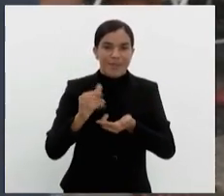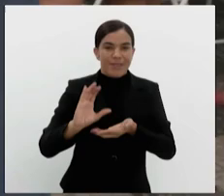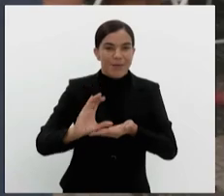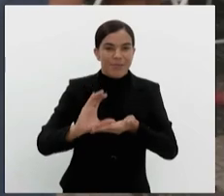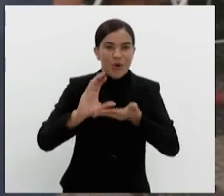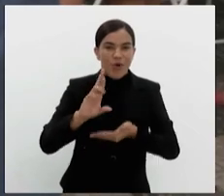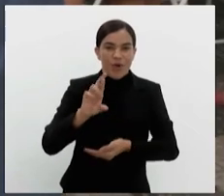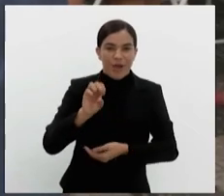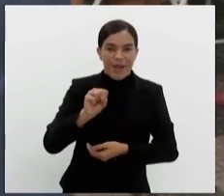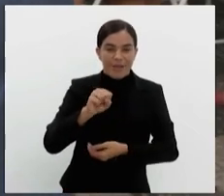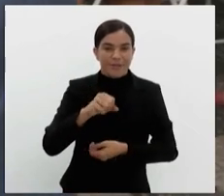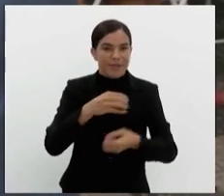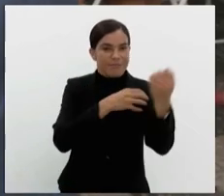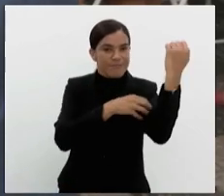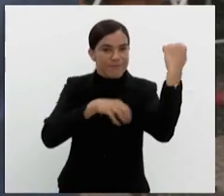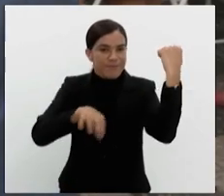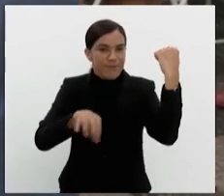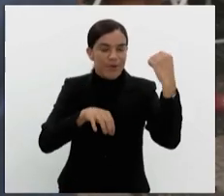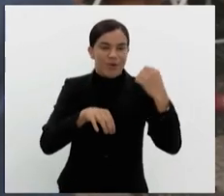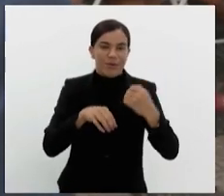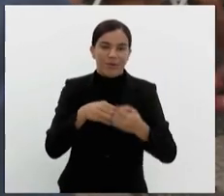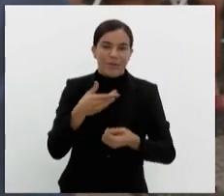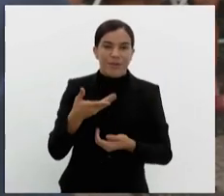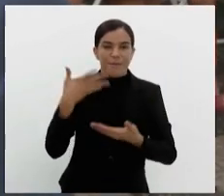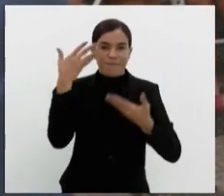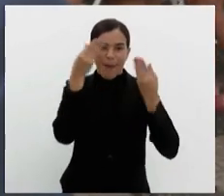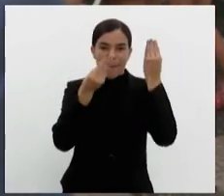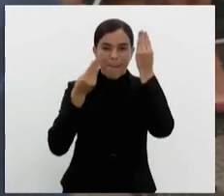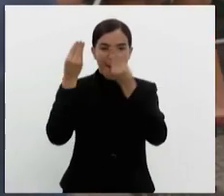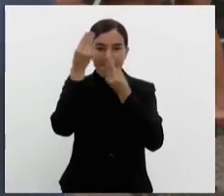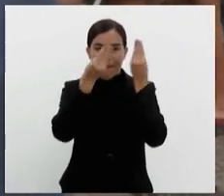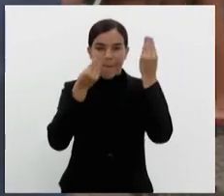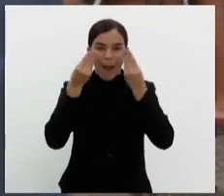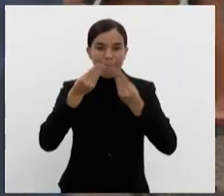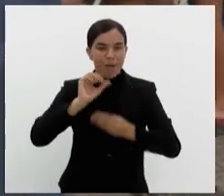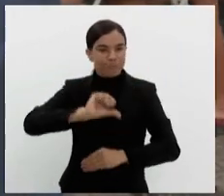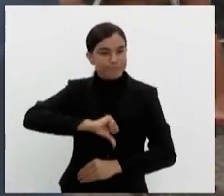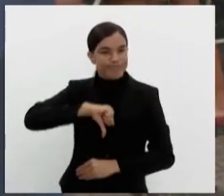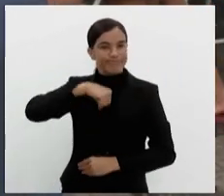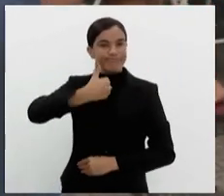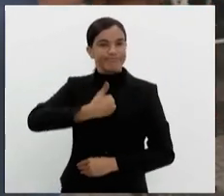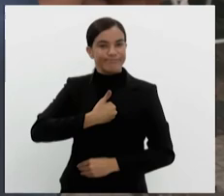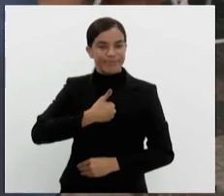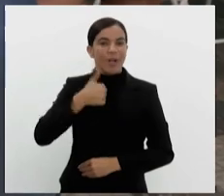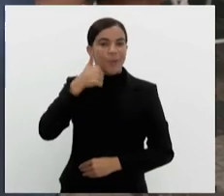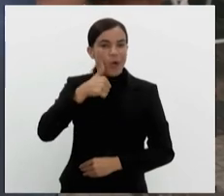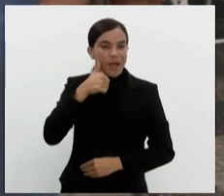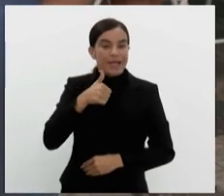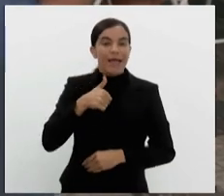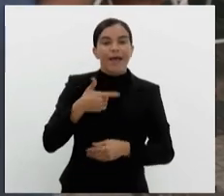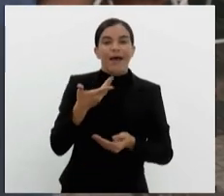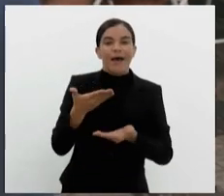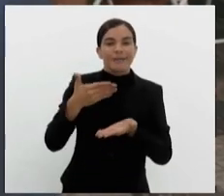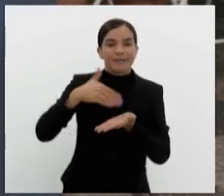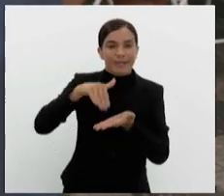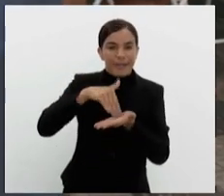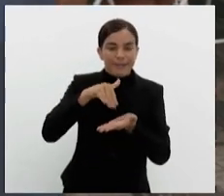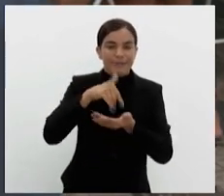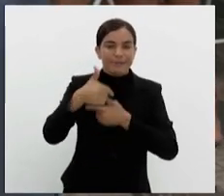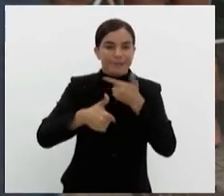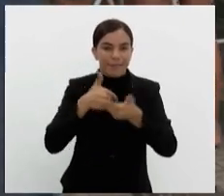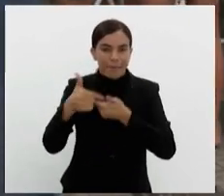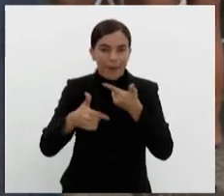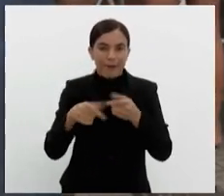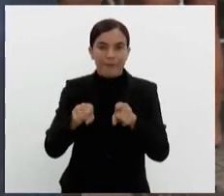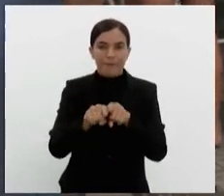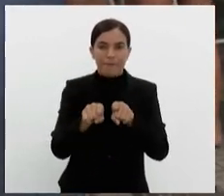empoderadas com serviços de embelezamento, fortalecimento da autoestima da mulher. Nós temos a Secretaria de Trabalho e o Governo do Estado, nós